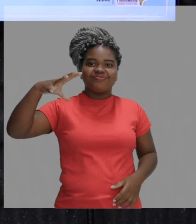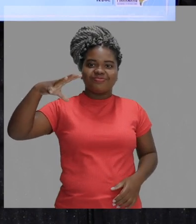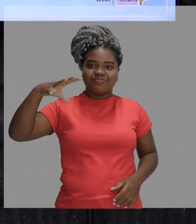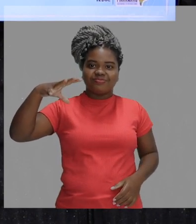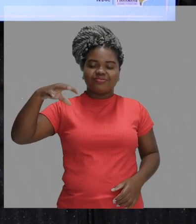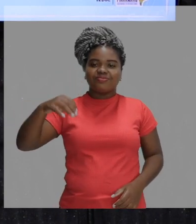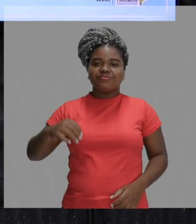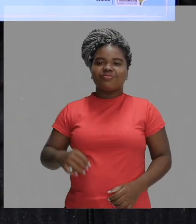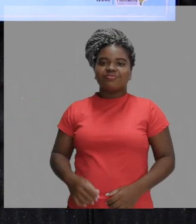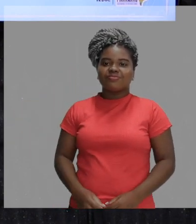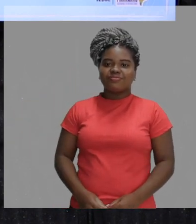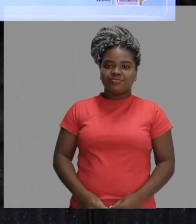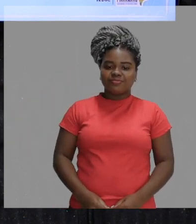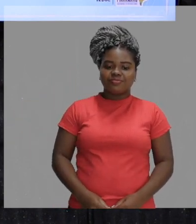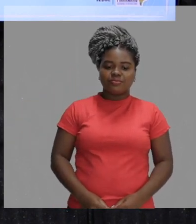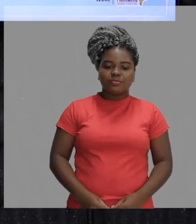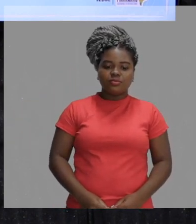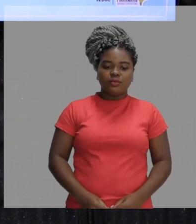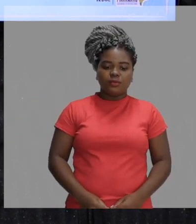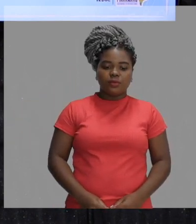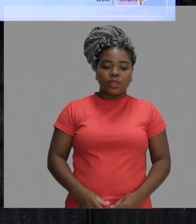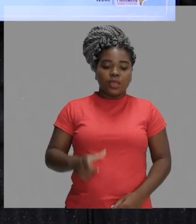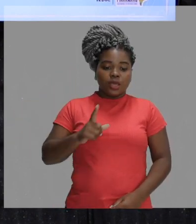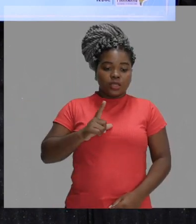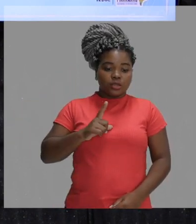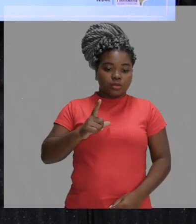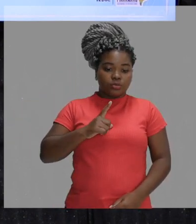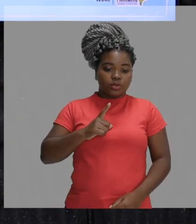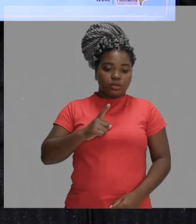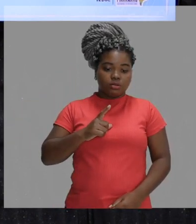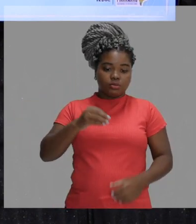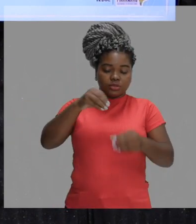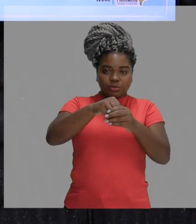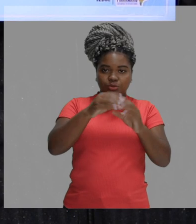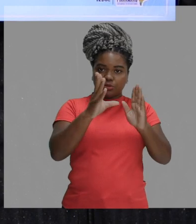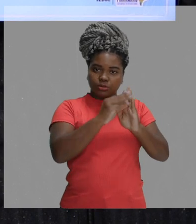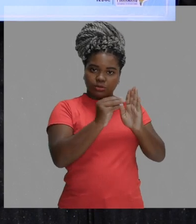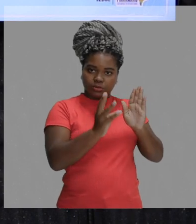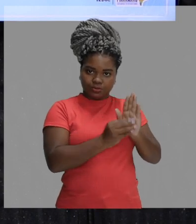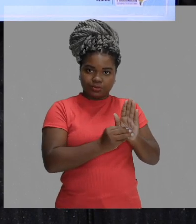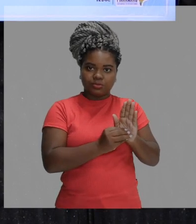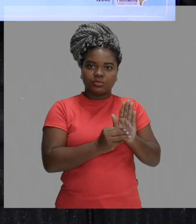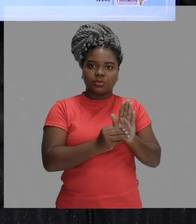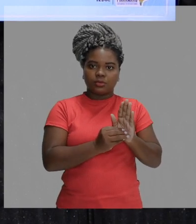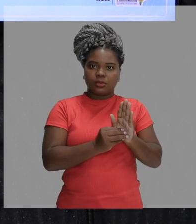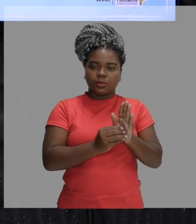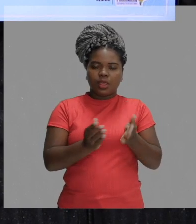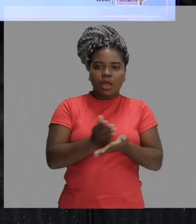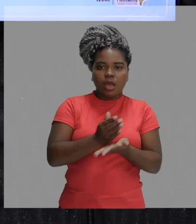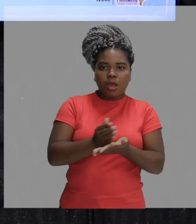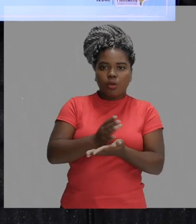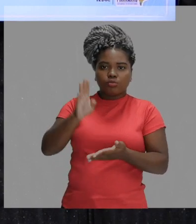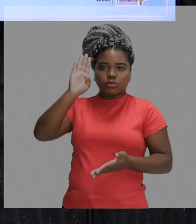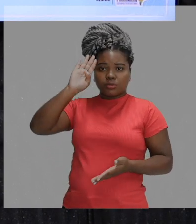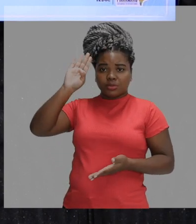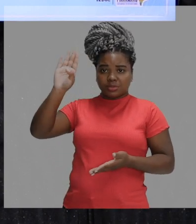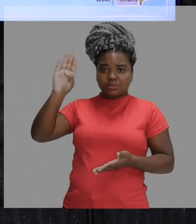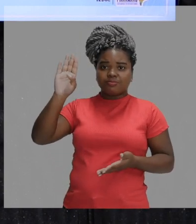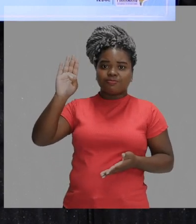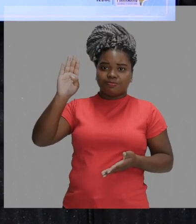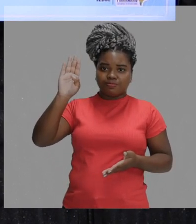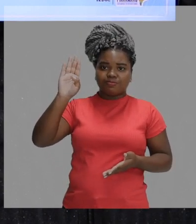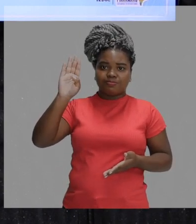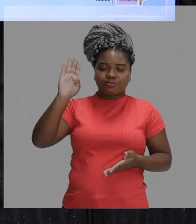Ok? Então nós temos, dentro da óptica geométrica, nós temos alguns princípios. E esses princípios é justamente